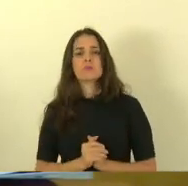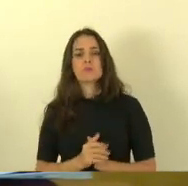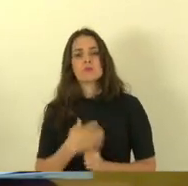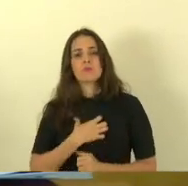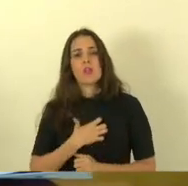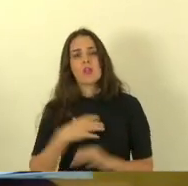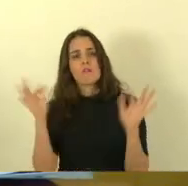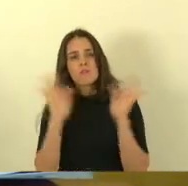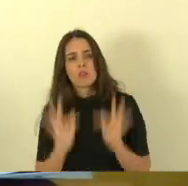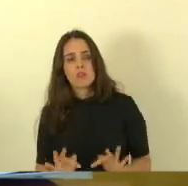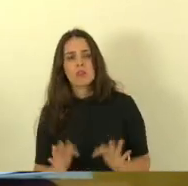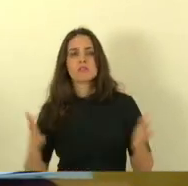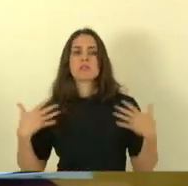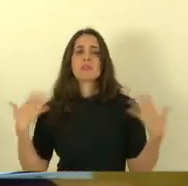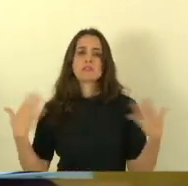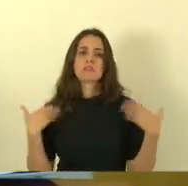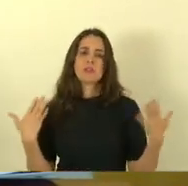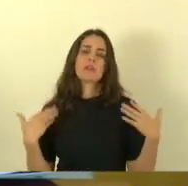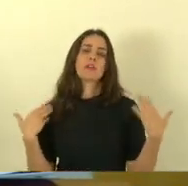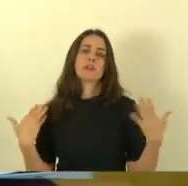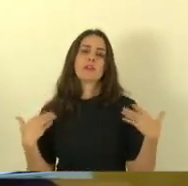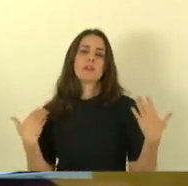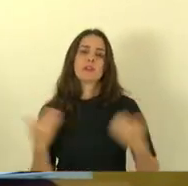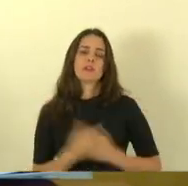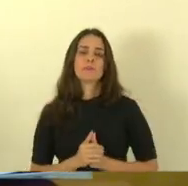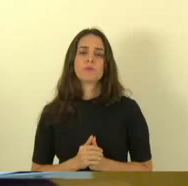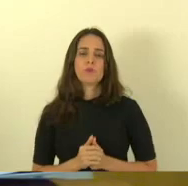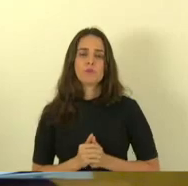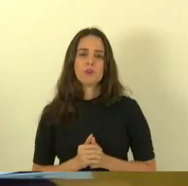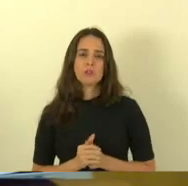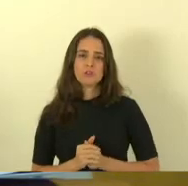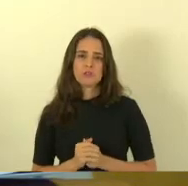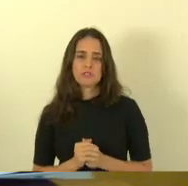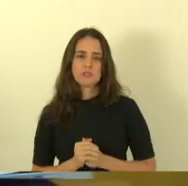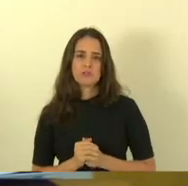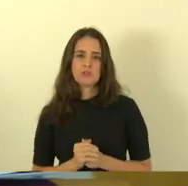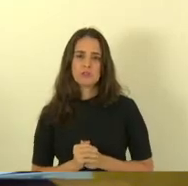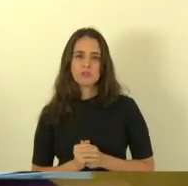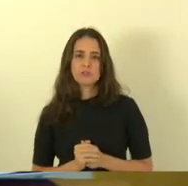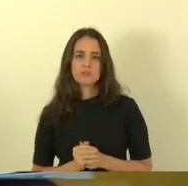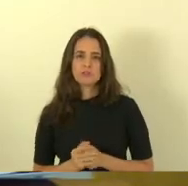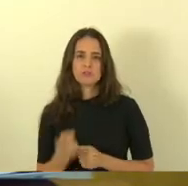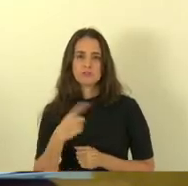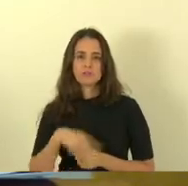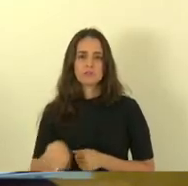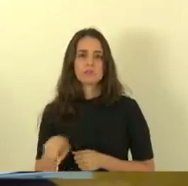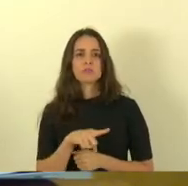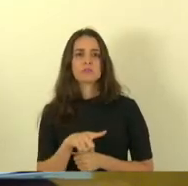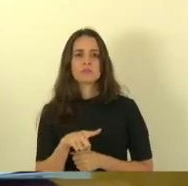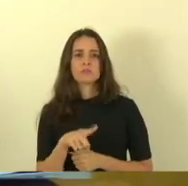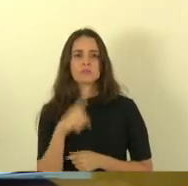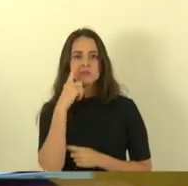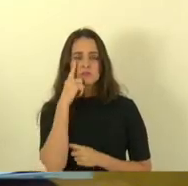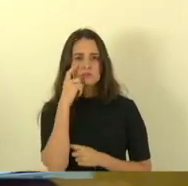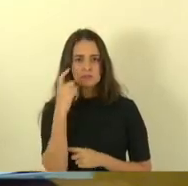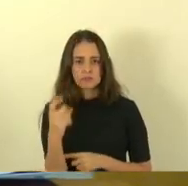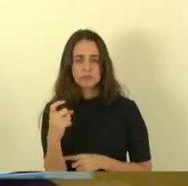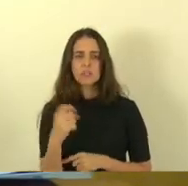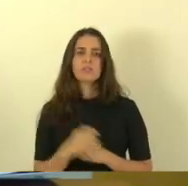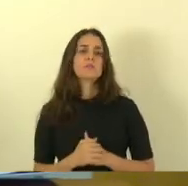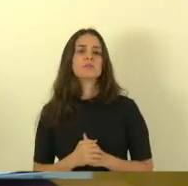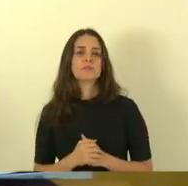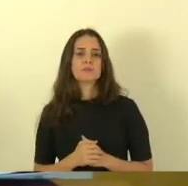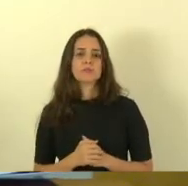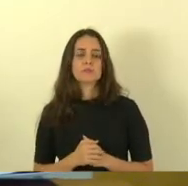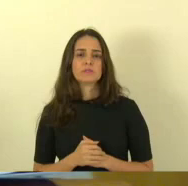feliz Alex Saticento se puder resolver né eu acho que se tiver um pouquinho de boa vontade de interesse político com